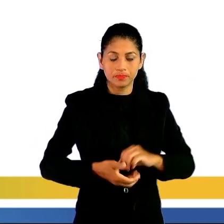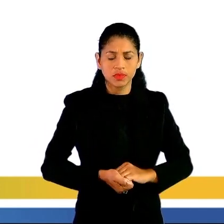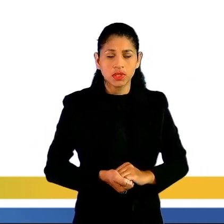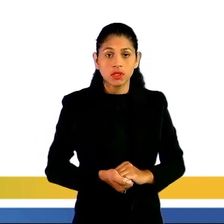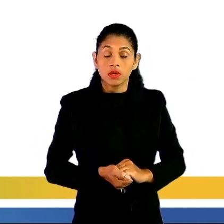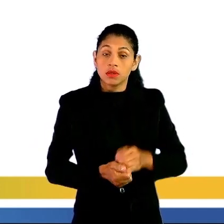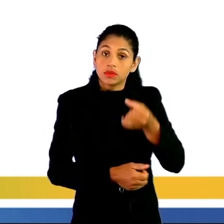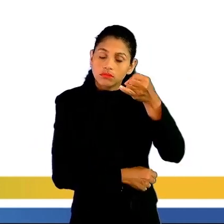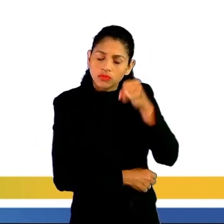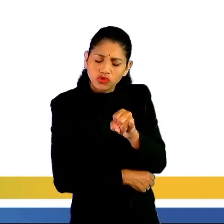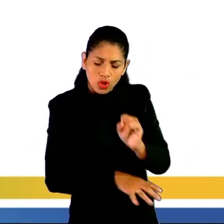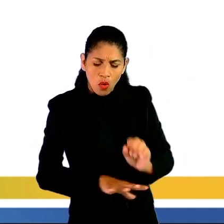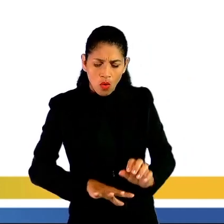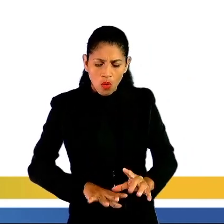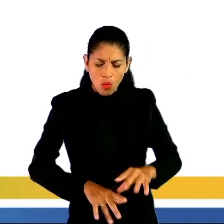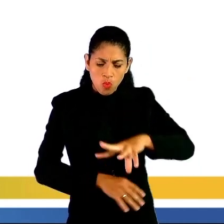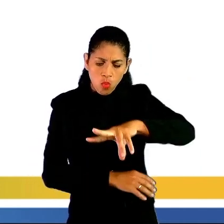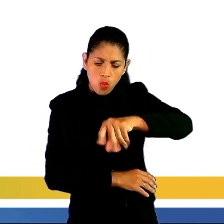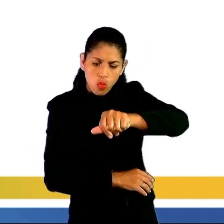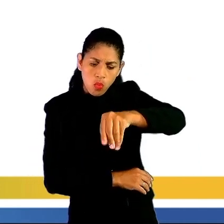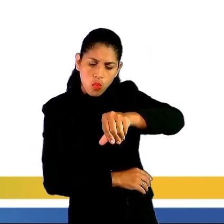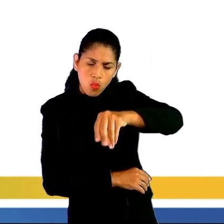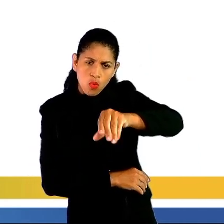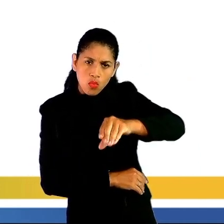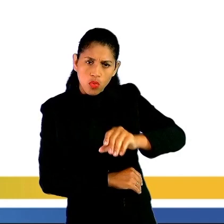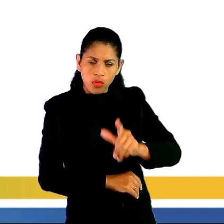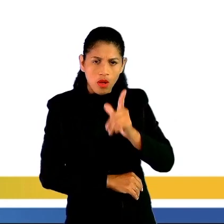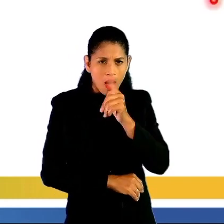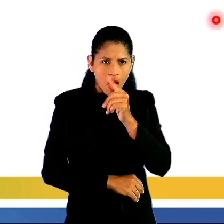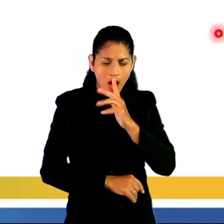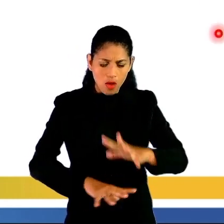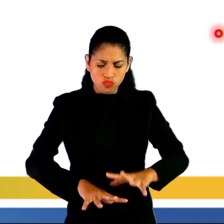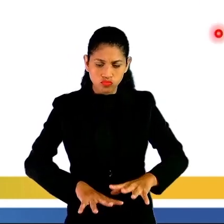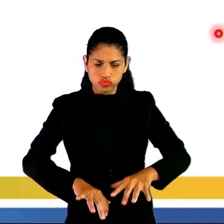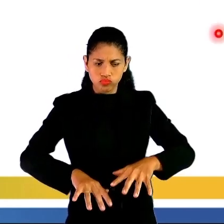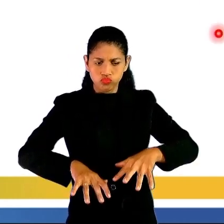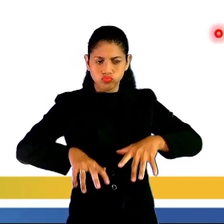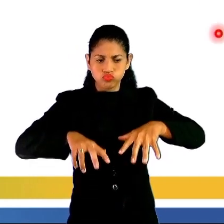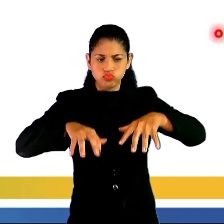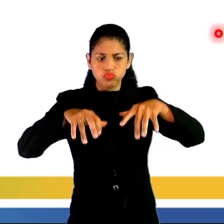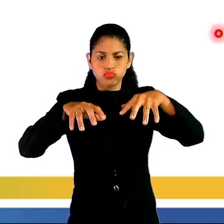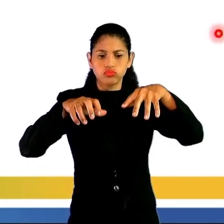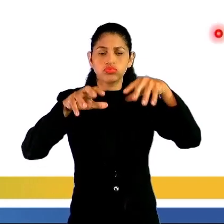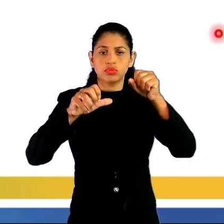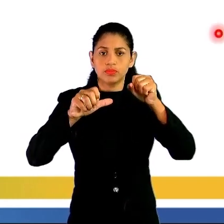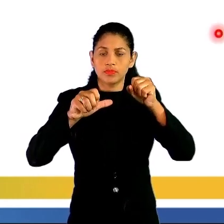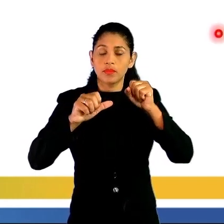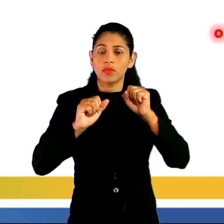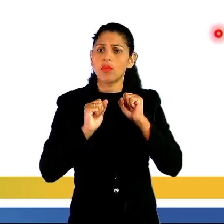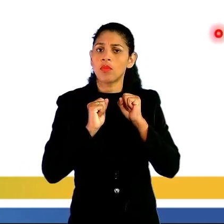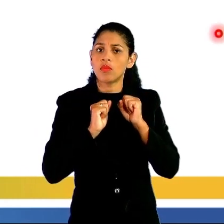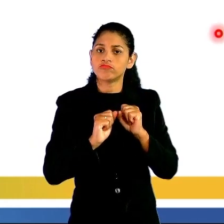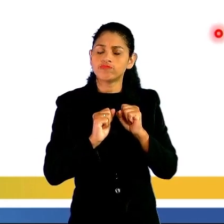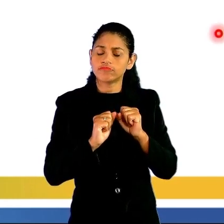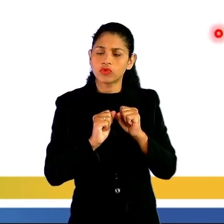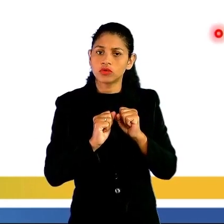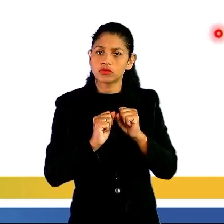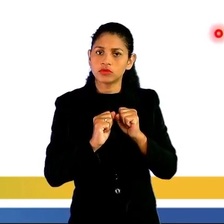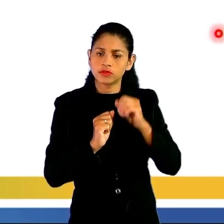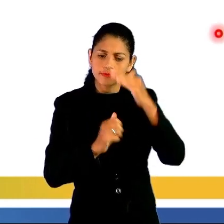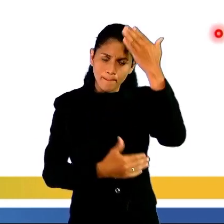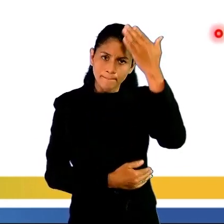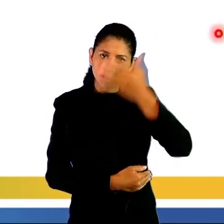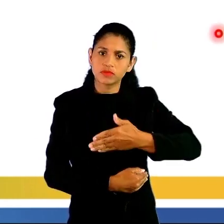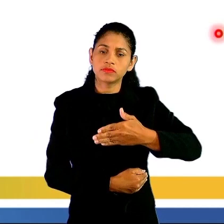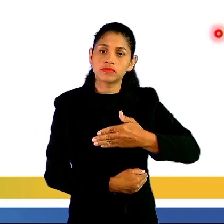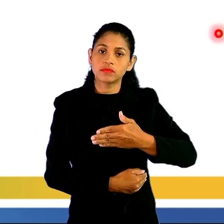a seguir, seu conteúdo for despejado no segundo contêiner, podemos afirmar que o segundo contêiner, vamos ver as alternativas,